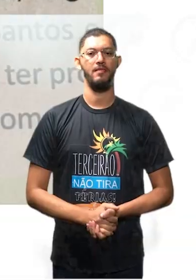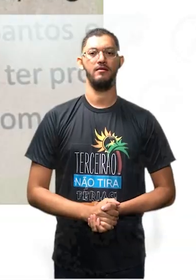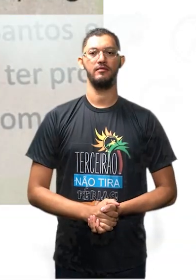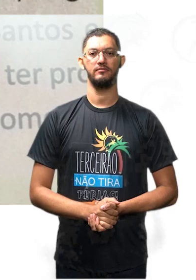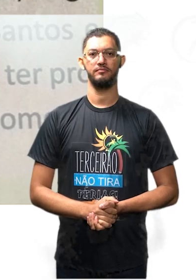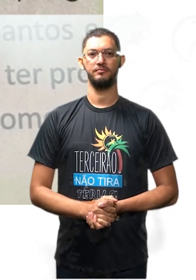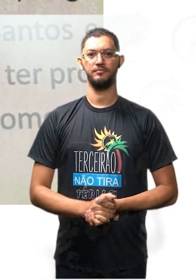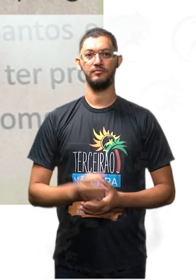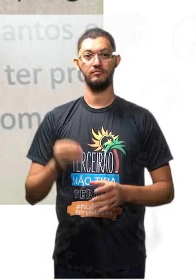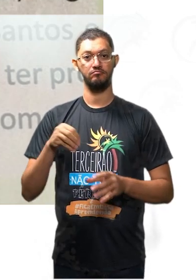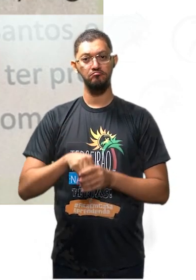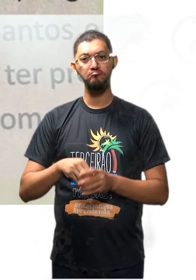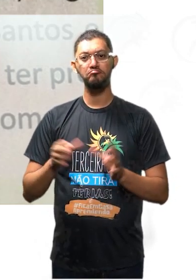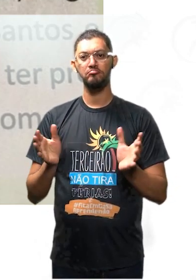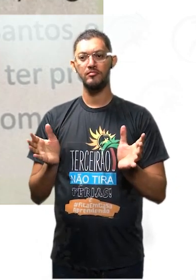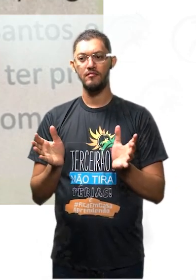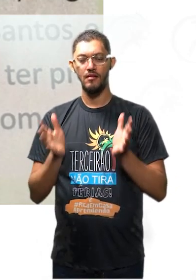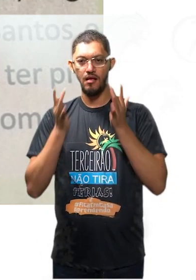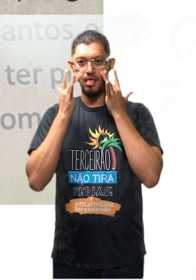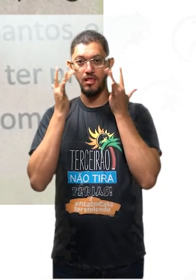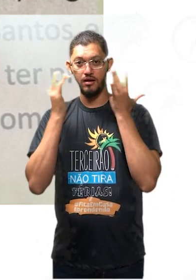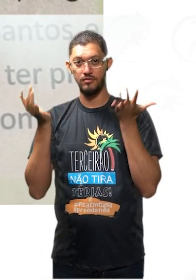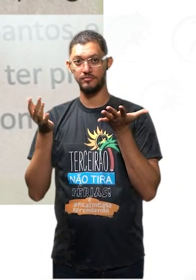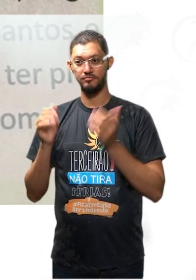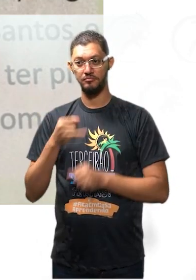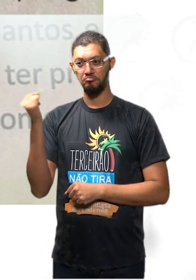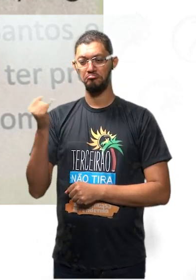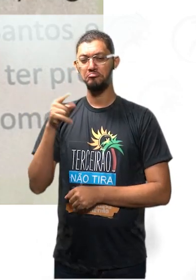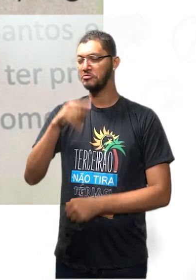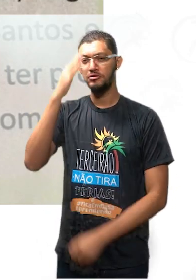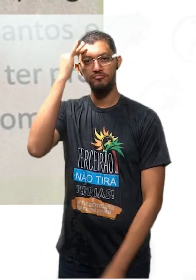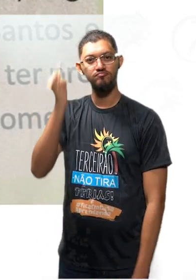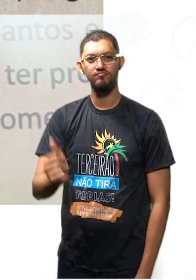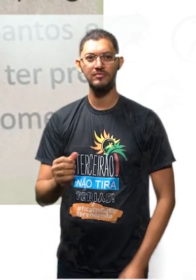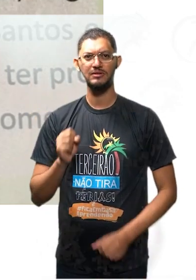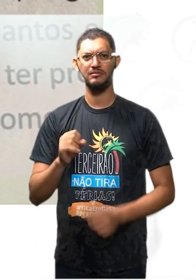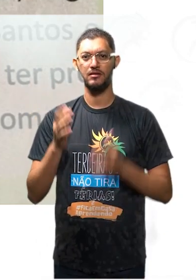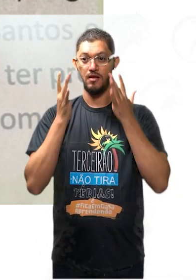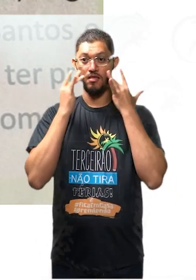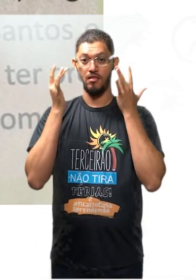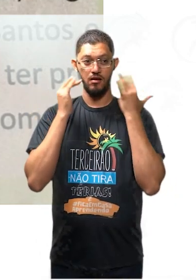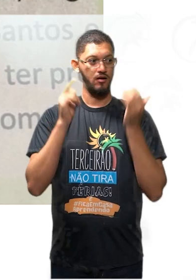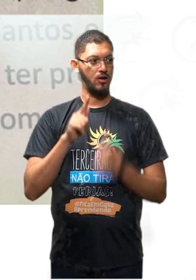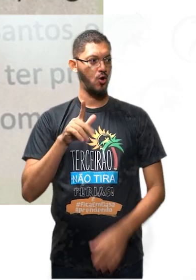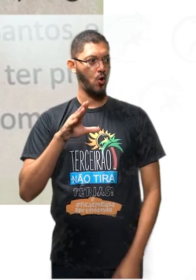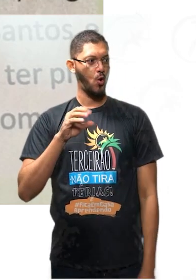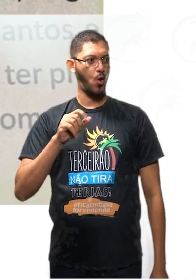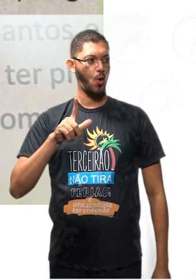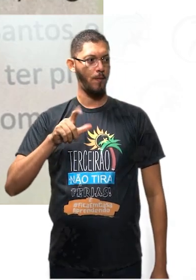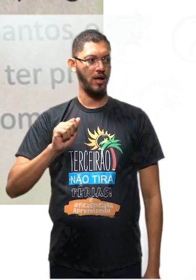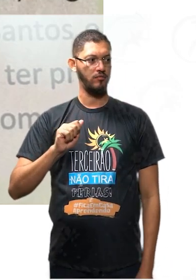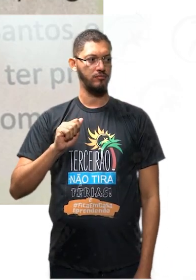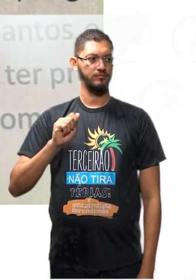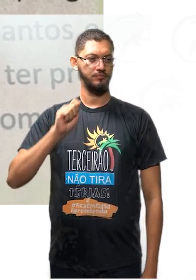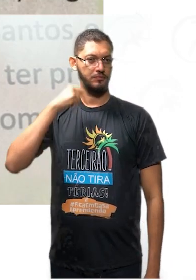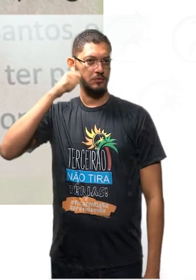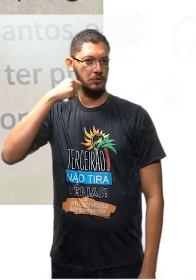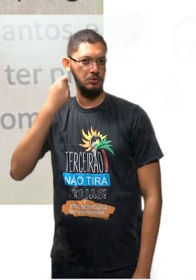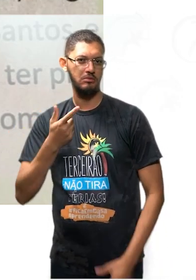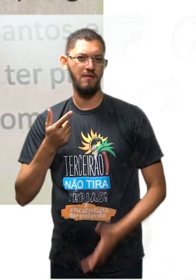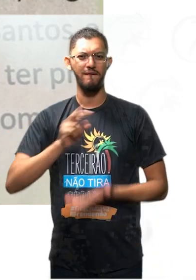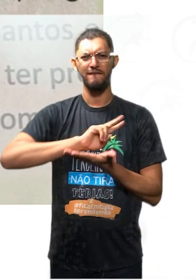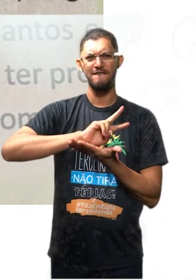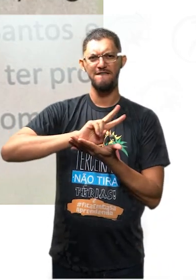frente. Dentro dos atores, vou citar nomes aqui importantes, porque vocês não sabem que são atores até globais. Nuno Léo Maia, Antônio